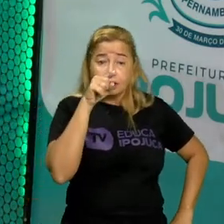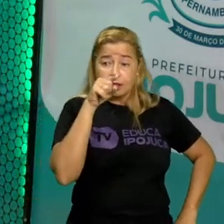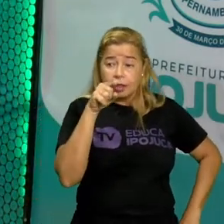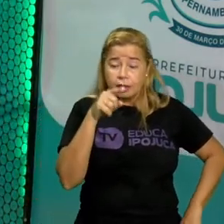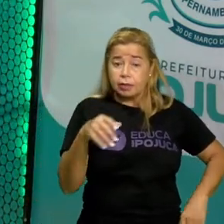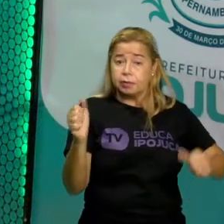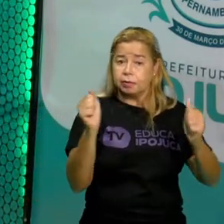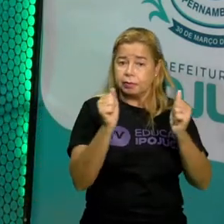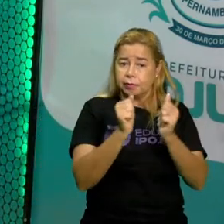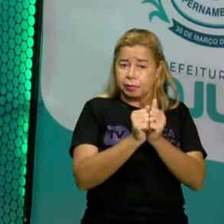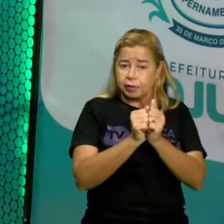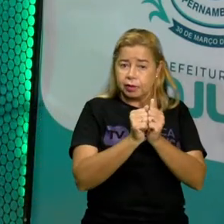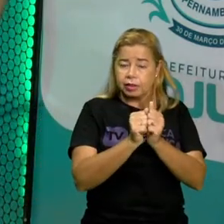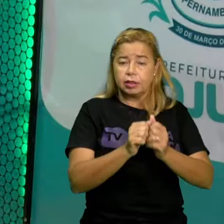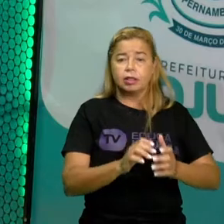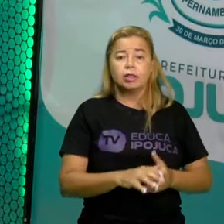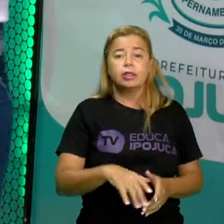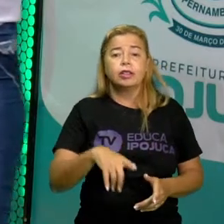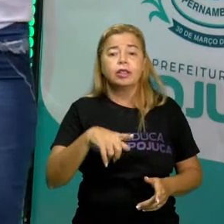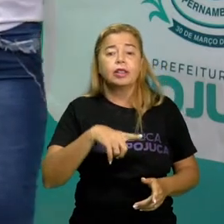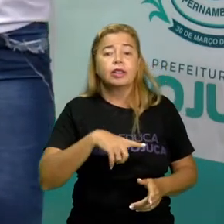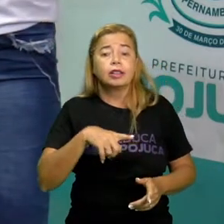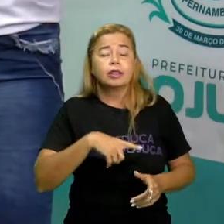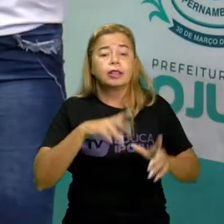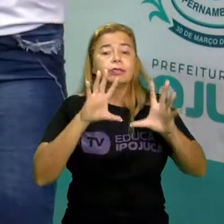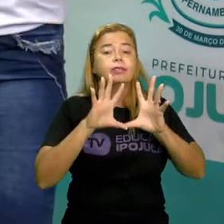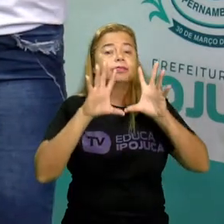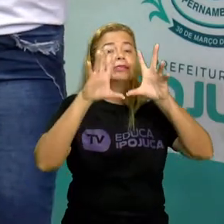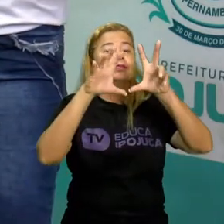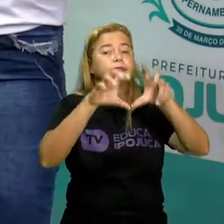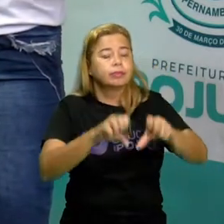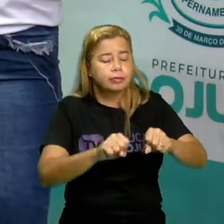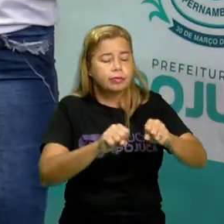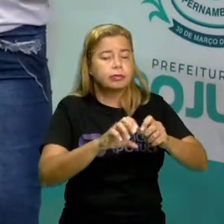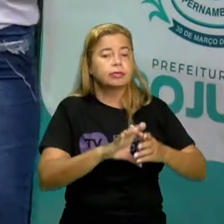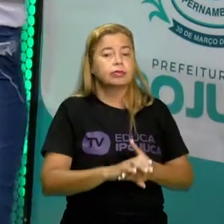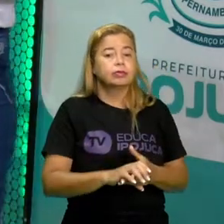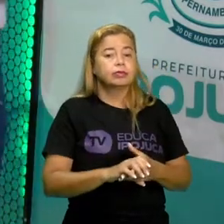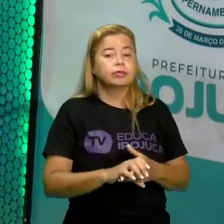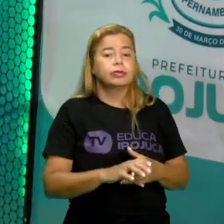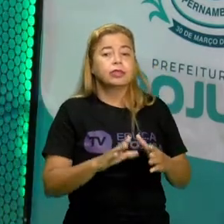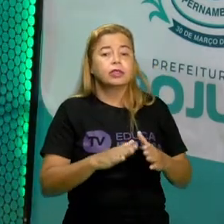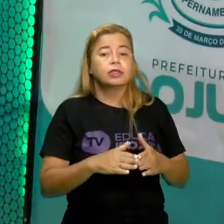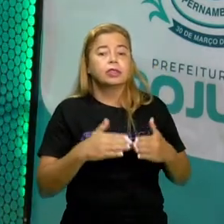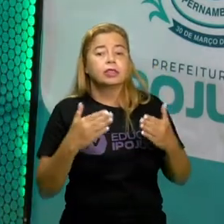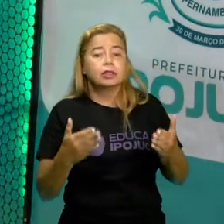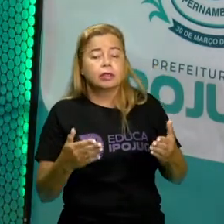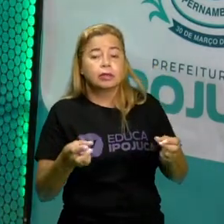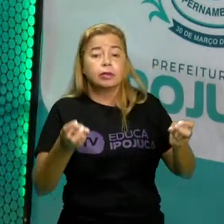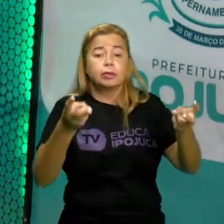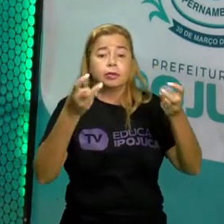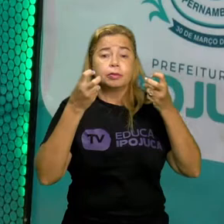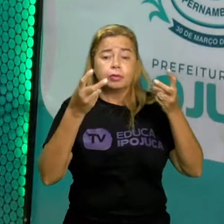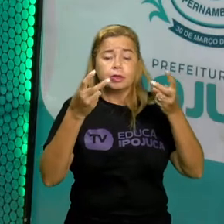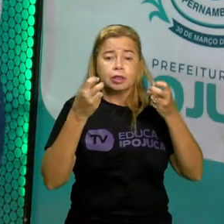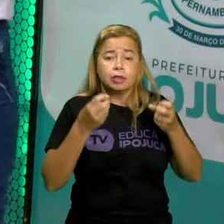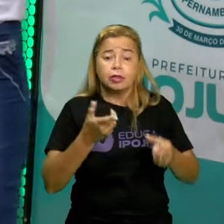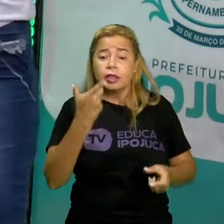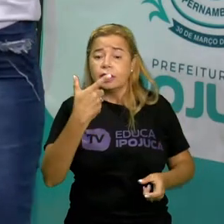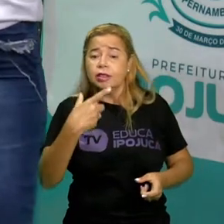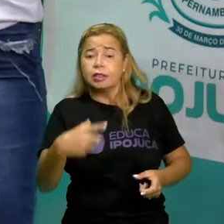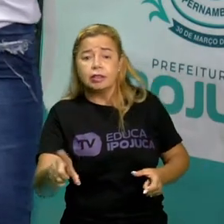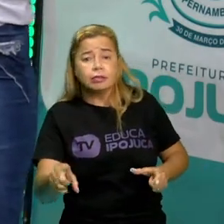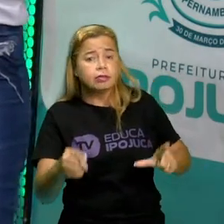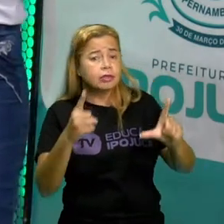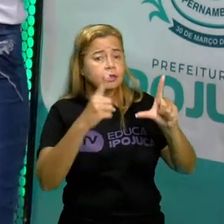temos a presença de animais então observem que não temos letras e nem